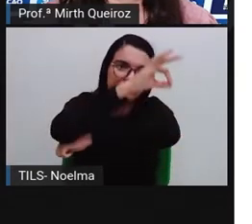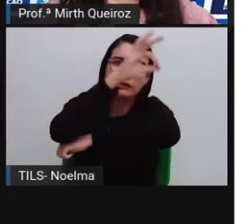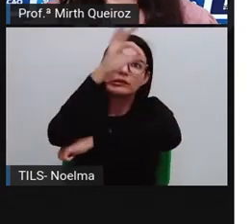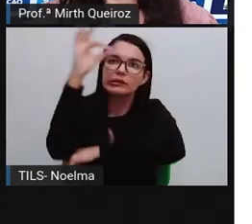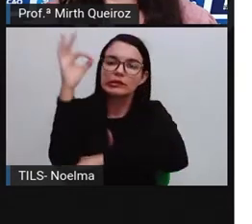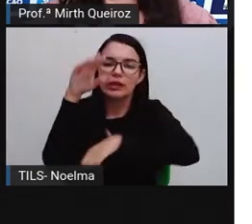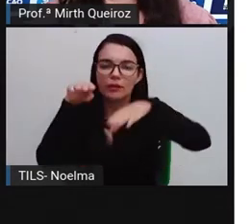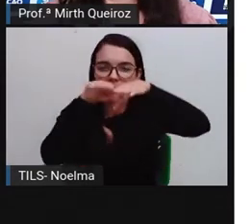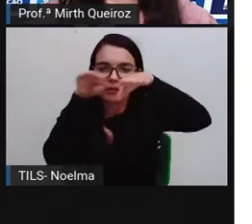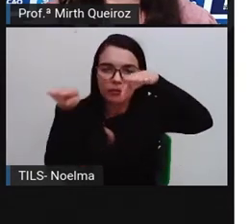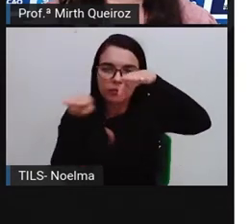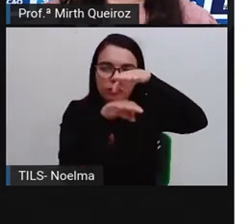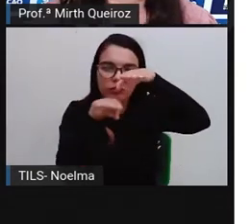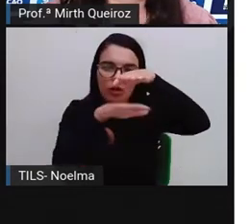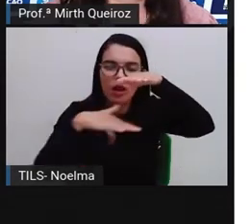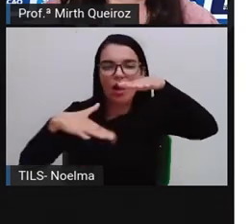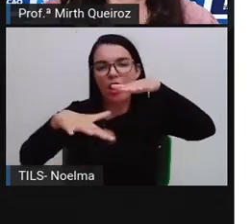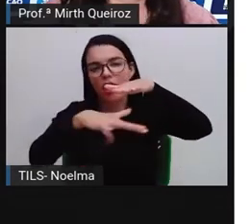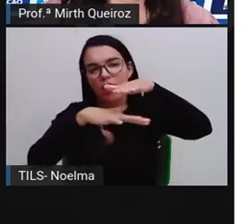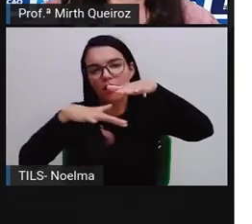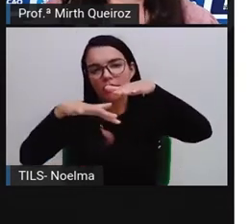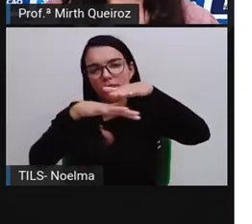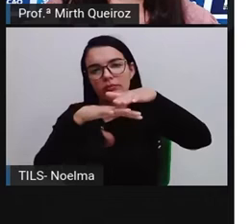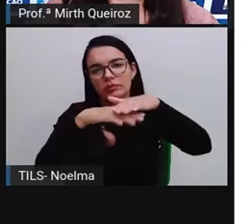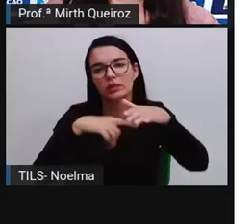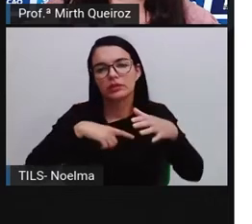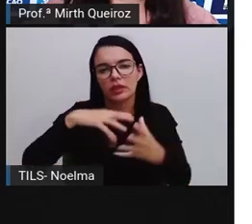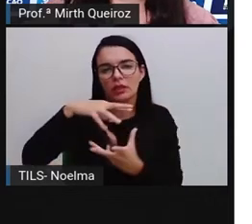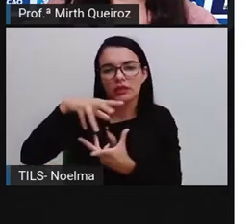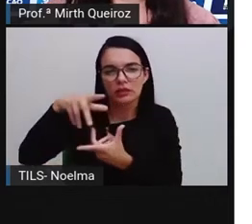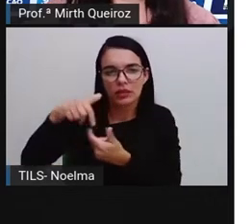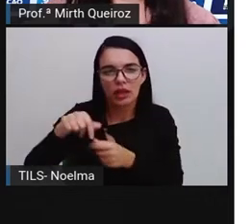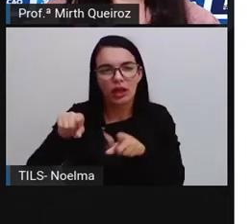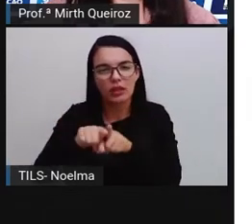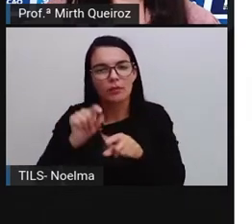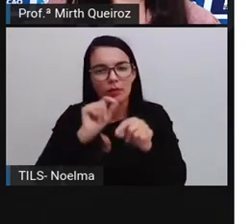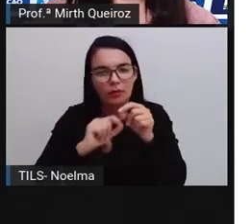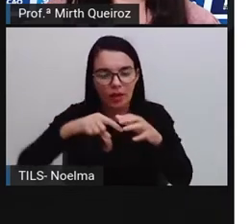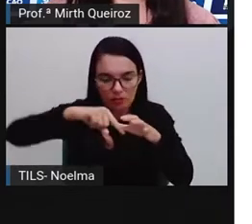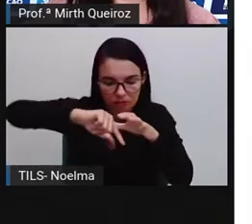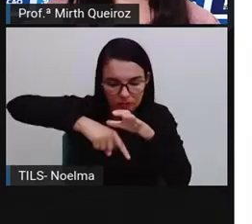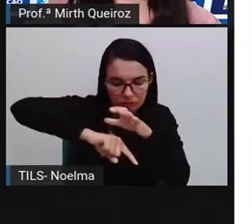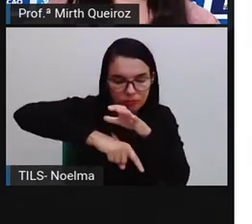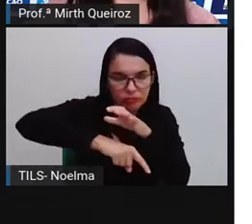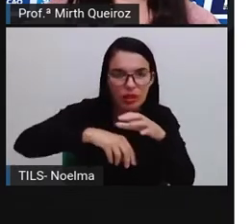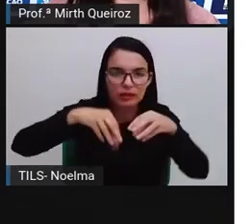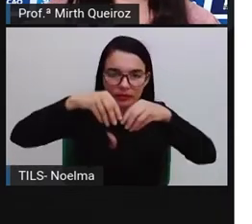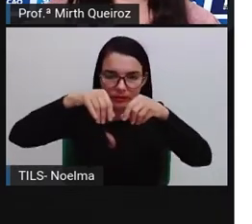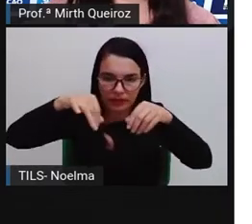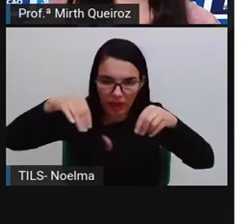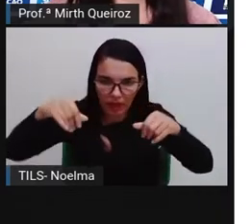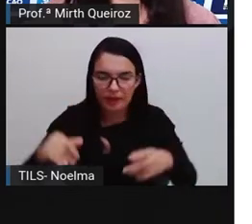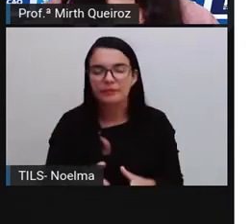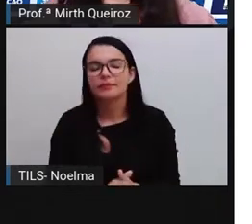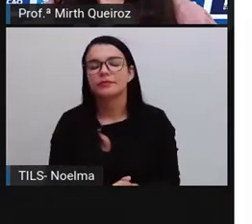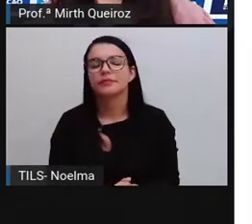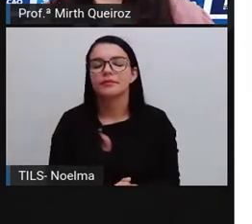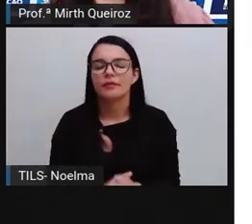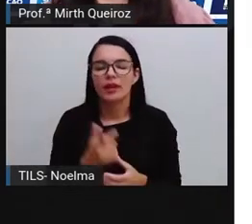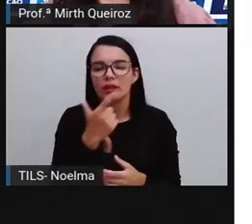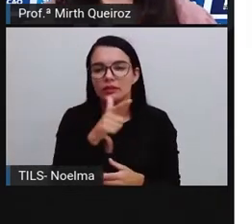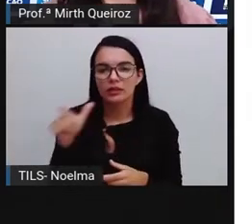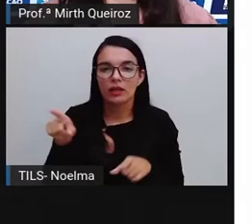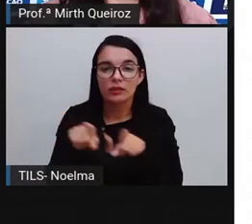onde se localiza esse recurso. Como a gente viu, em algumas situações ele vai estar logo abaixo do solo, né? Do subsolo. E em